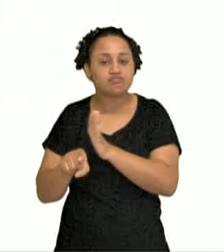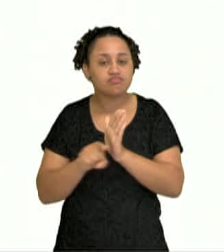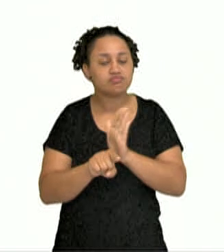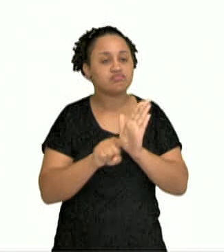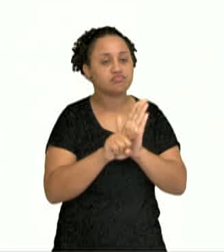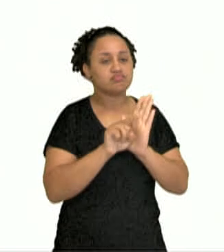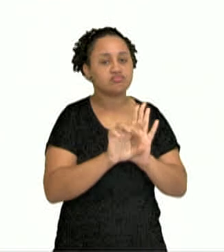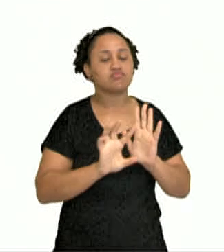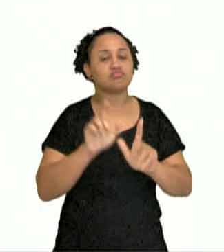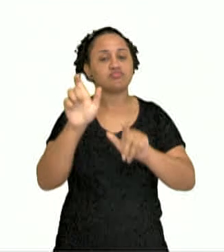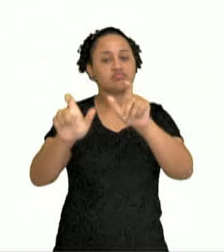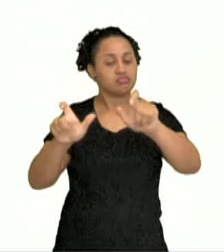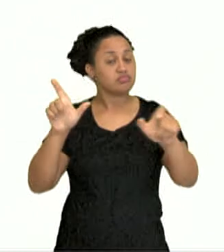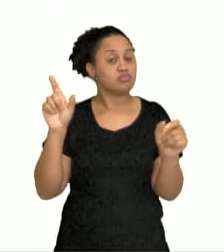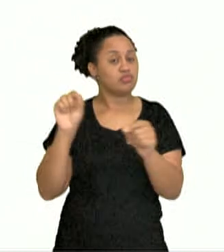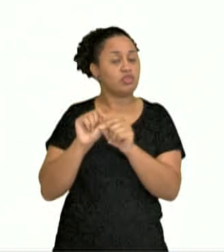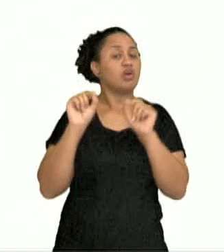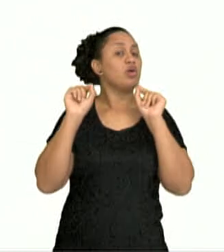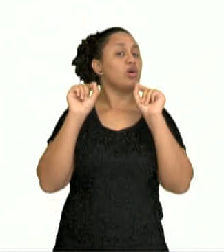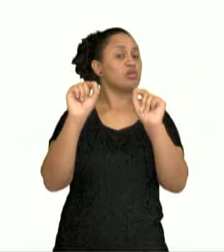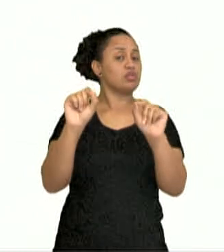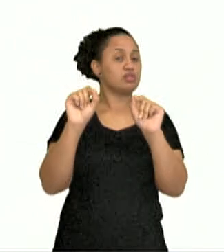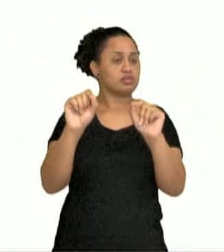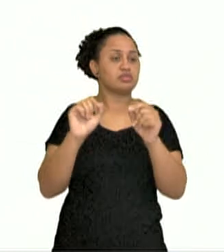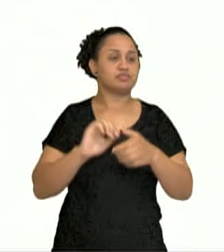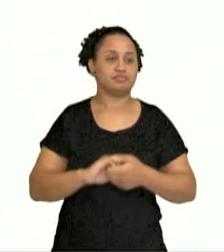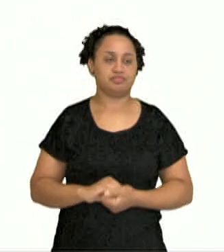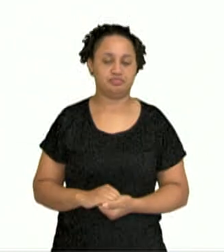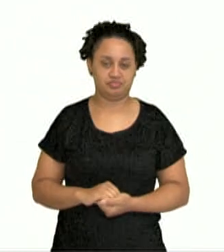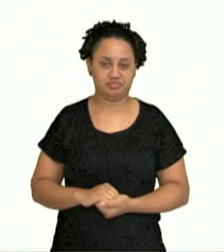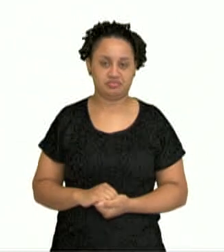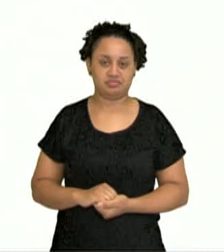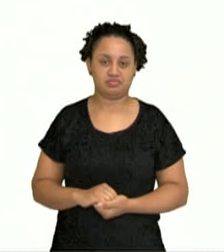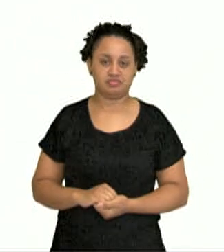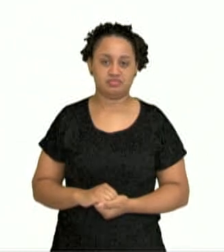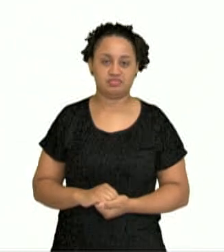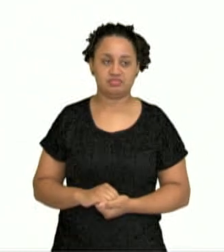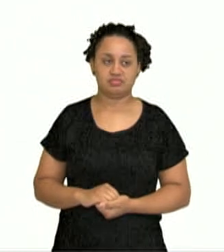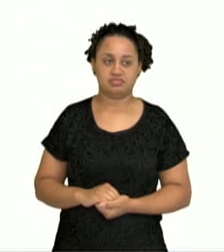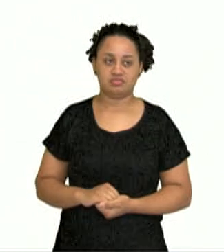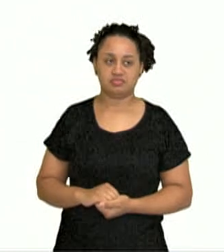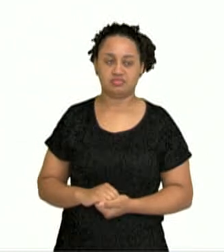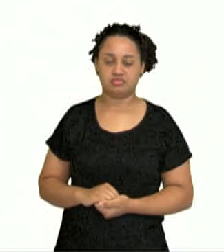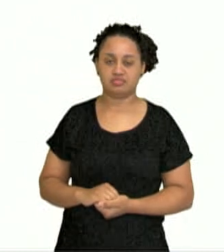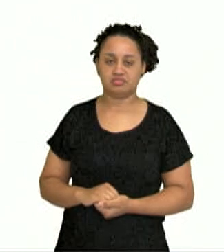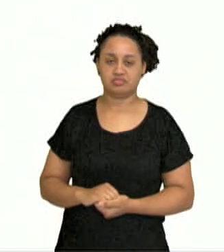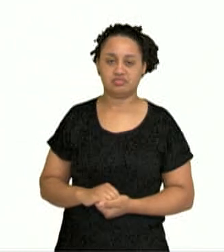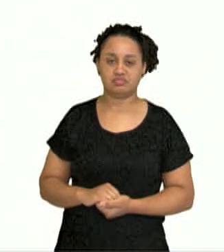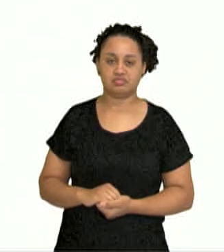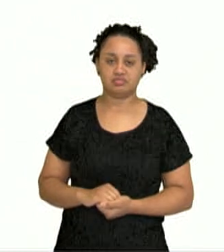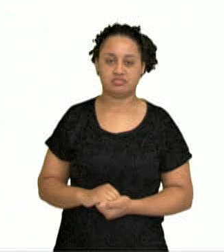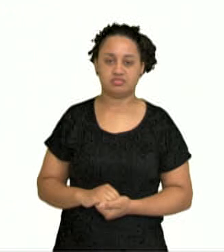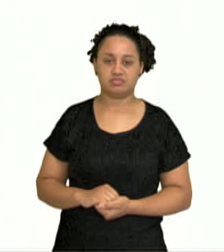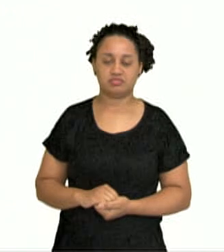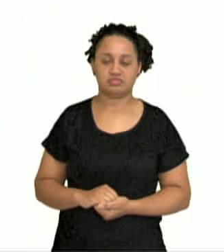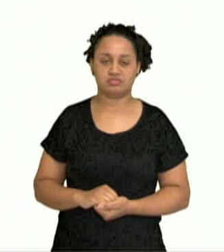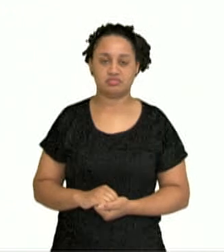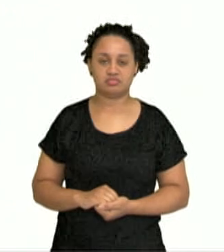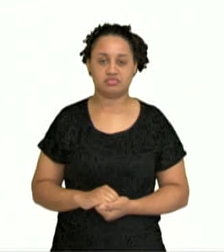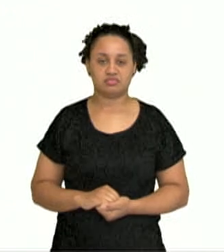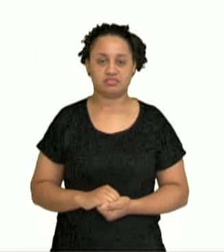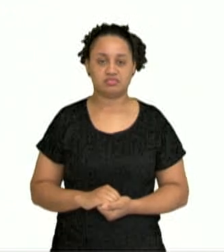humanidade faz. Quais são elas? O universo é infinito. Qual é a